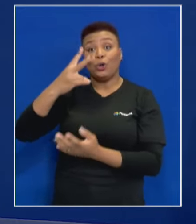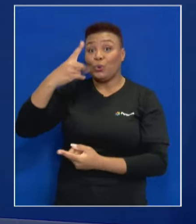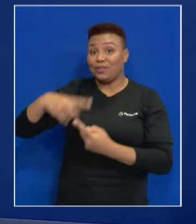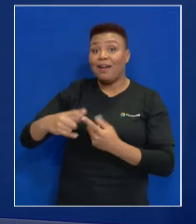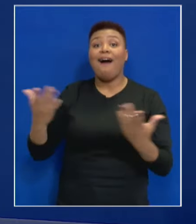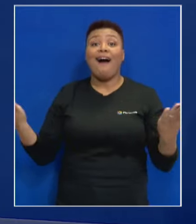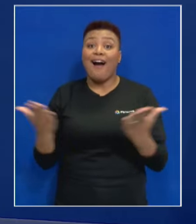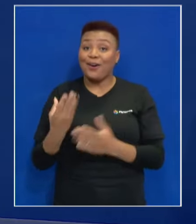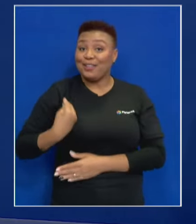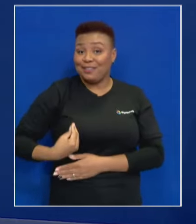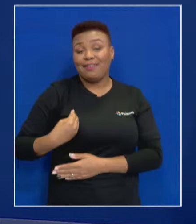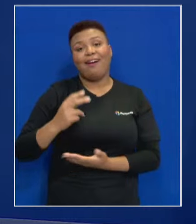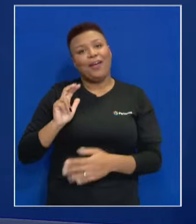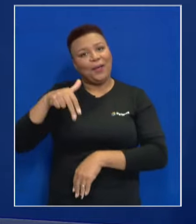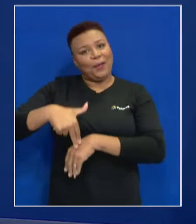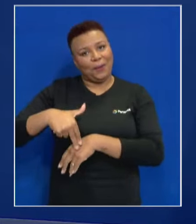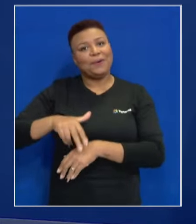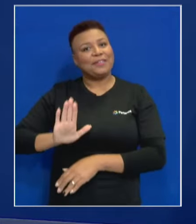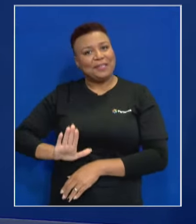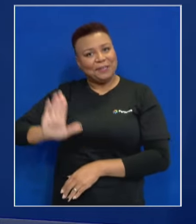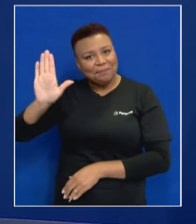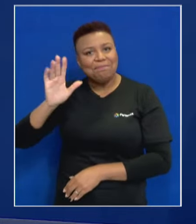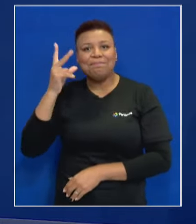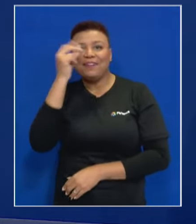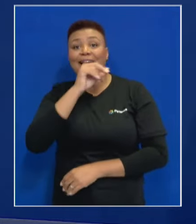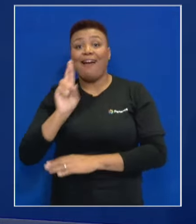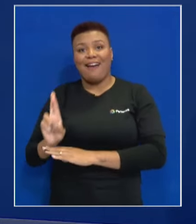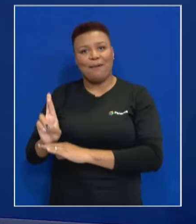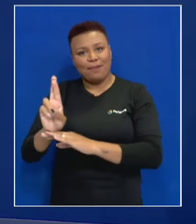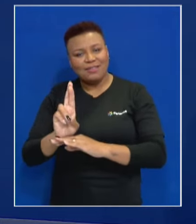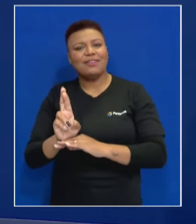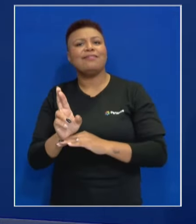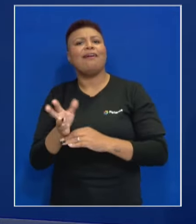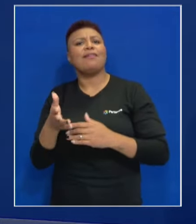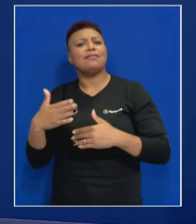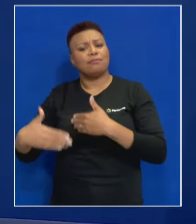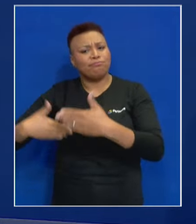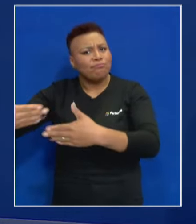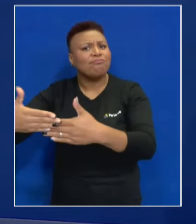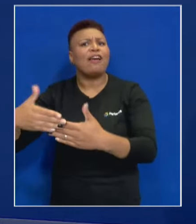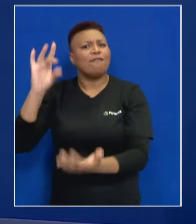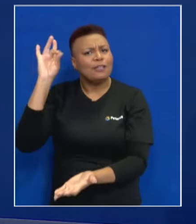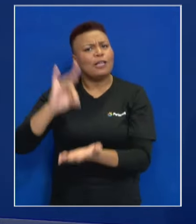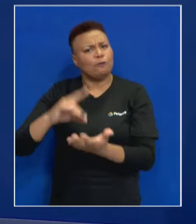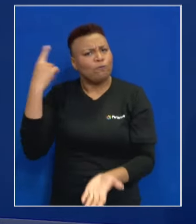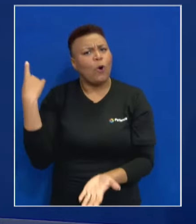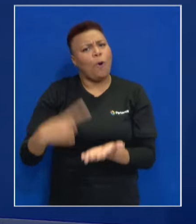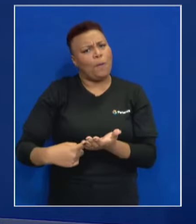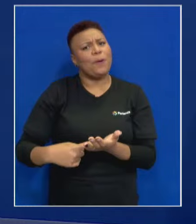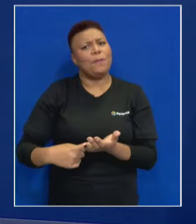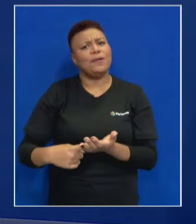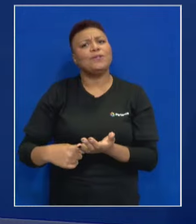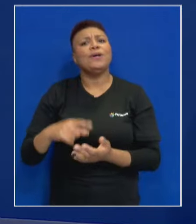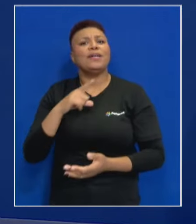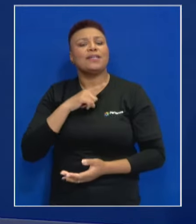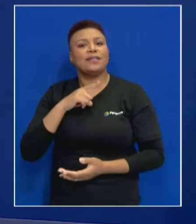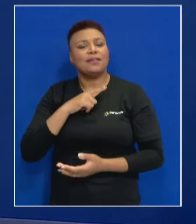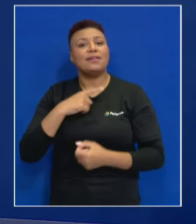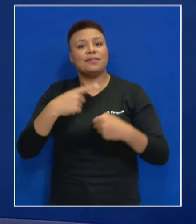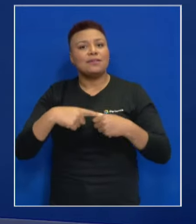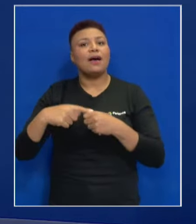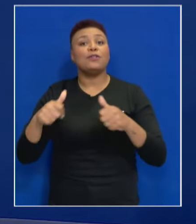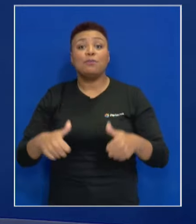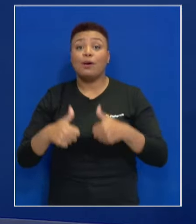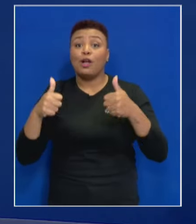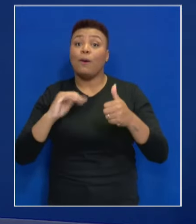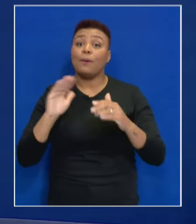E agora estou aqui na condição de candidato a prefeito, representando esse caminho alternativo, verdadeiro, comprometido, com uma cidade melhor